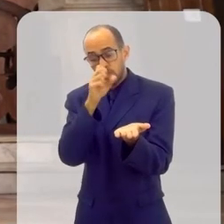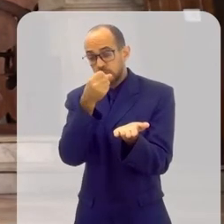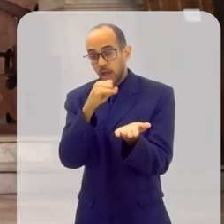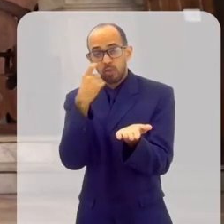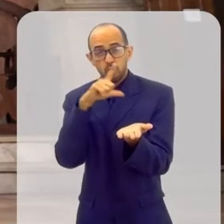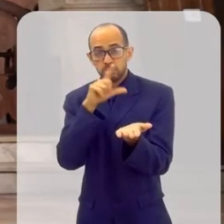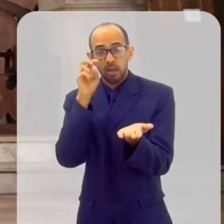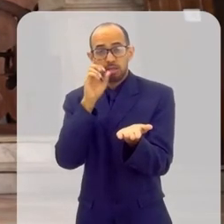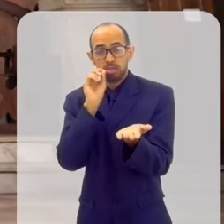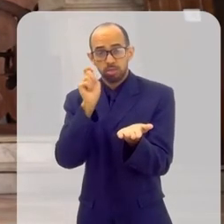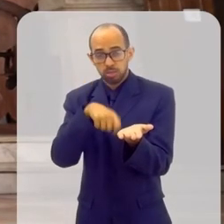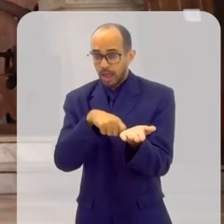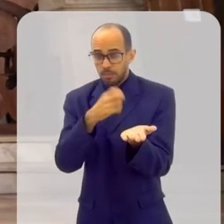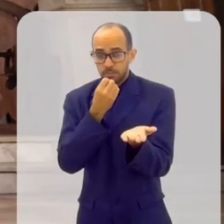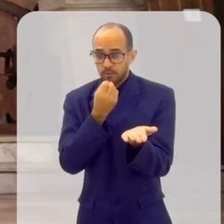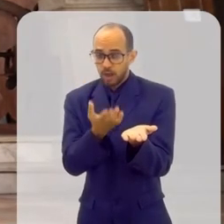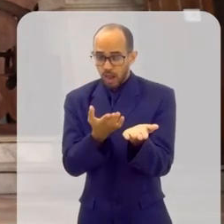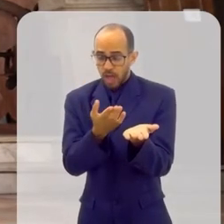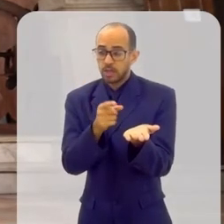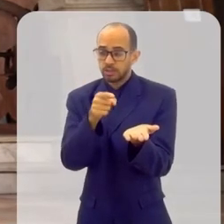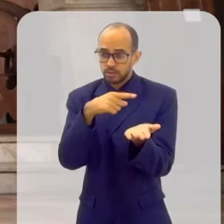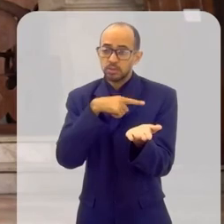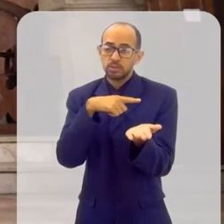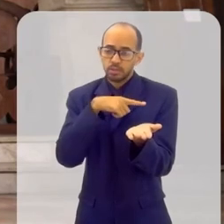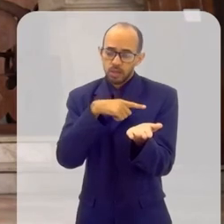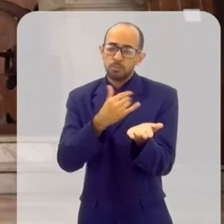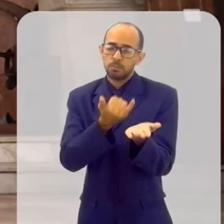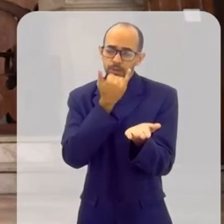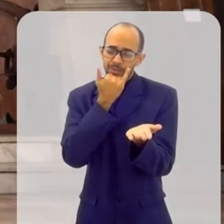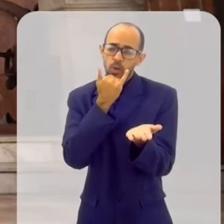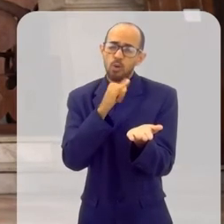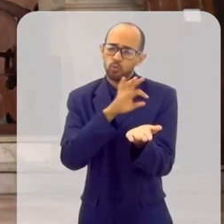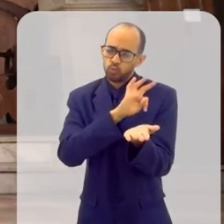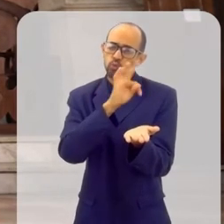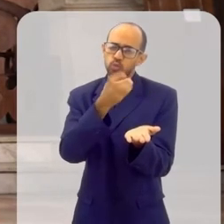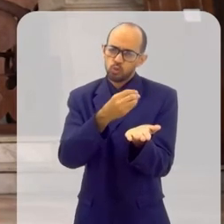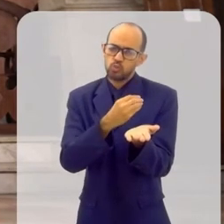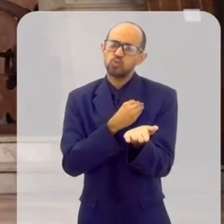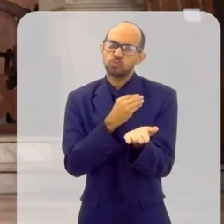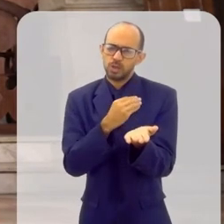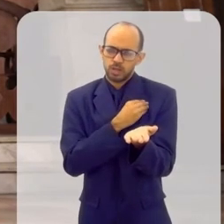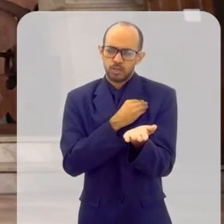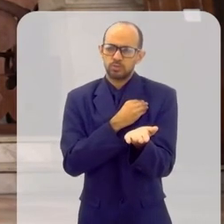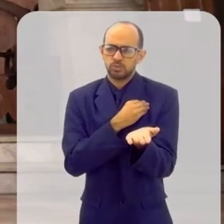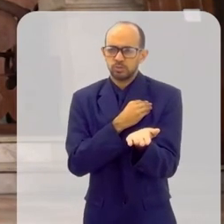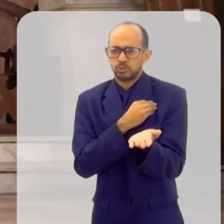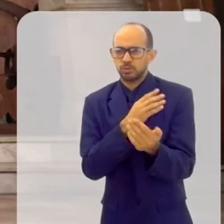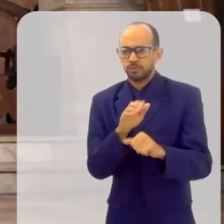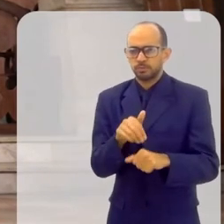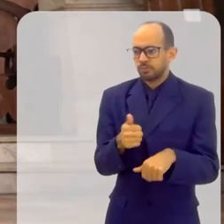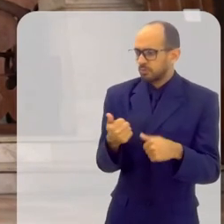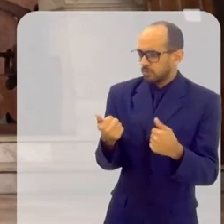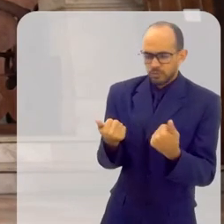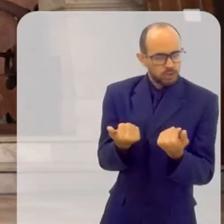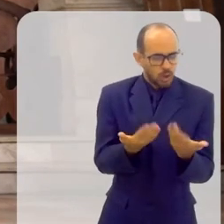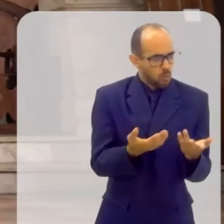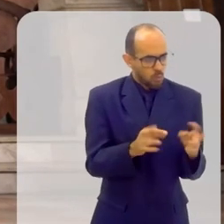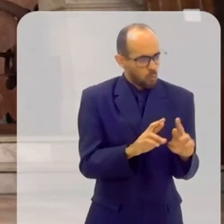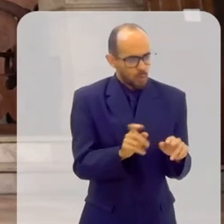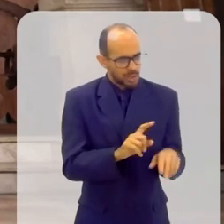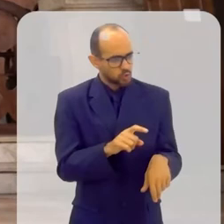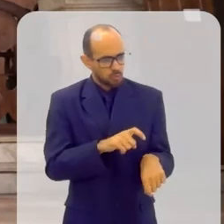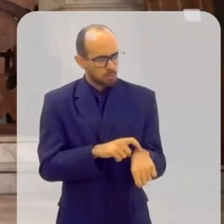pessoa não consegue mais se expressar, também uma absorção geral dos Então, não é mais somente quando a pessoa já está